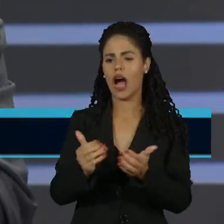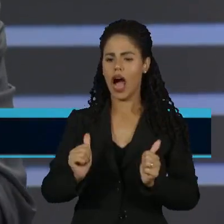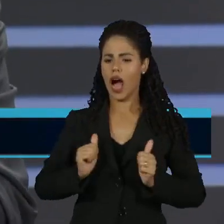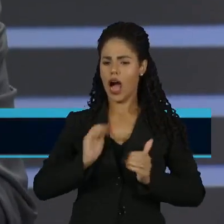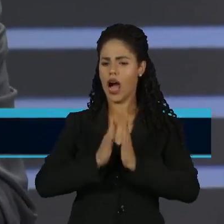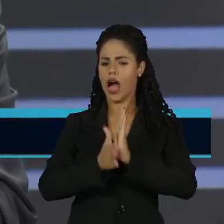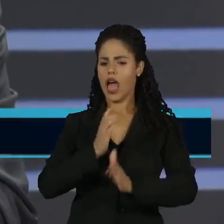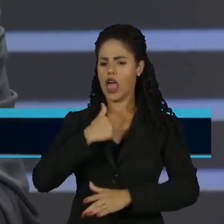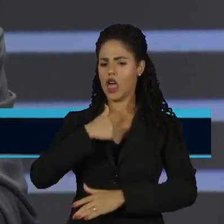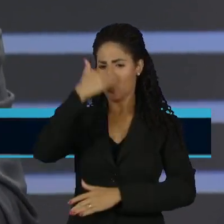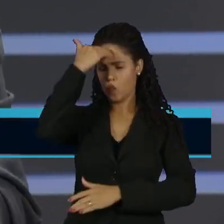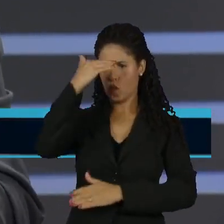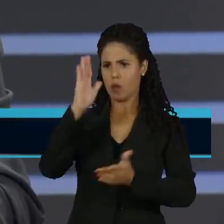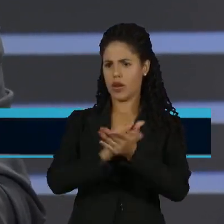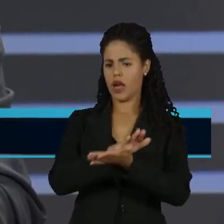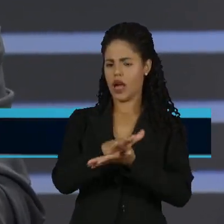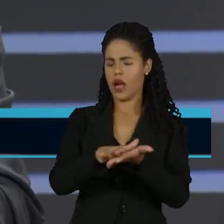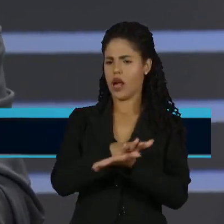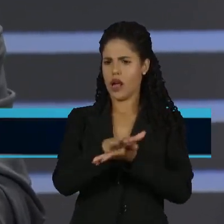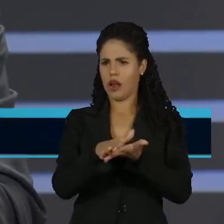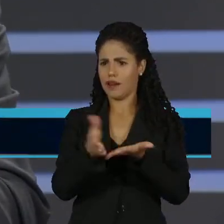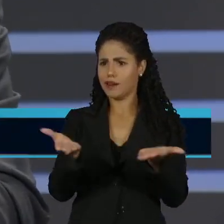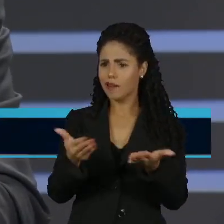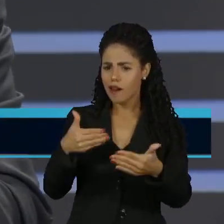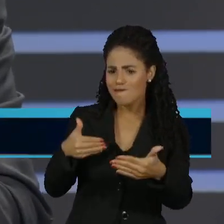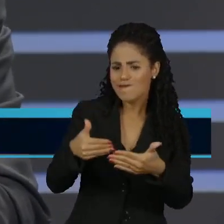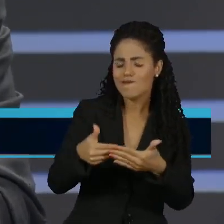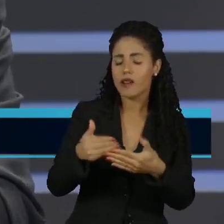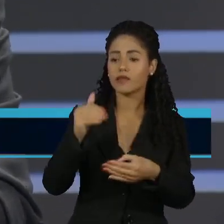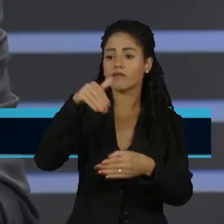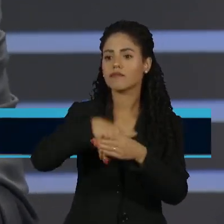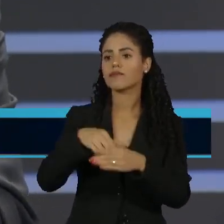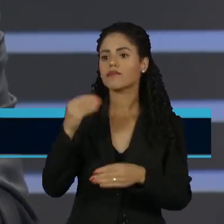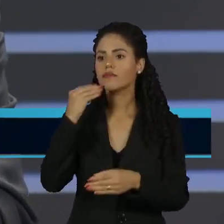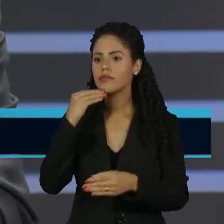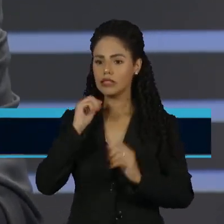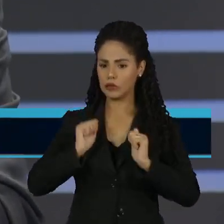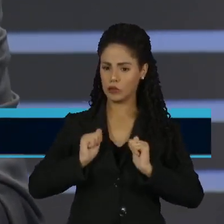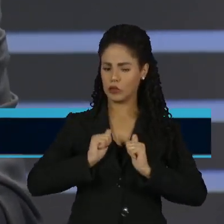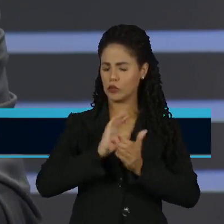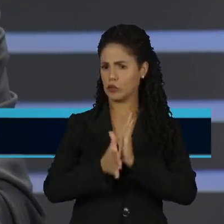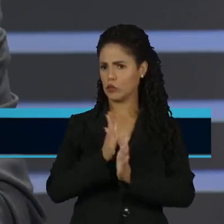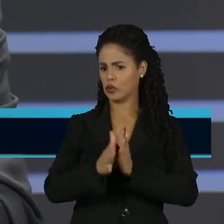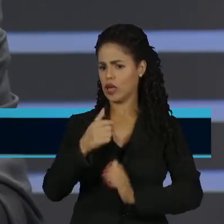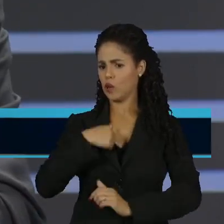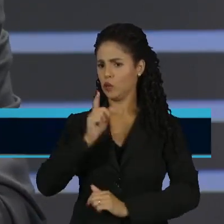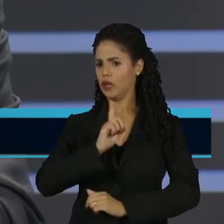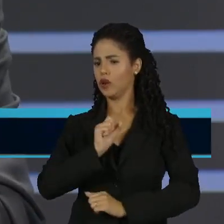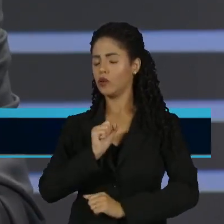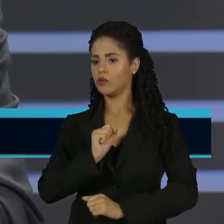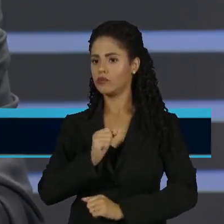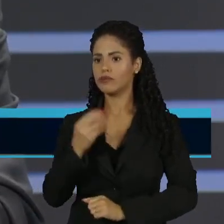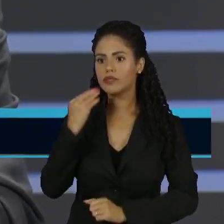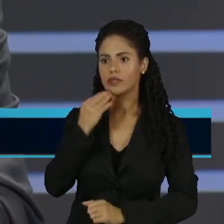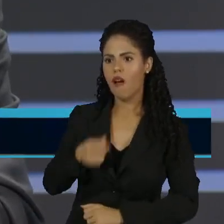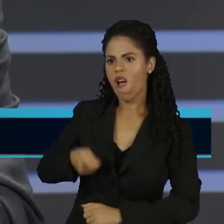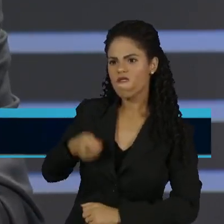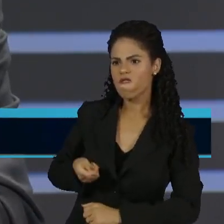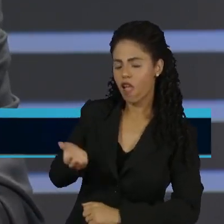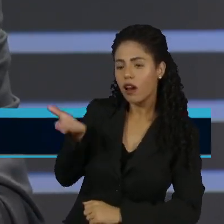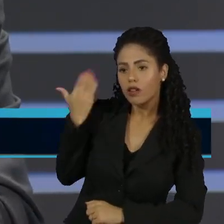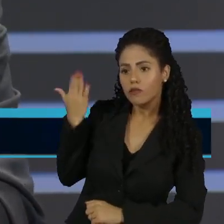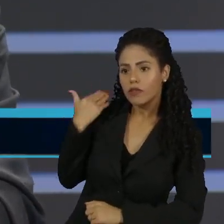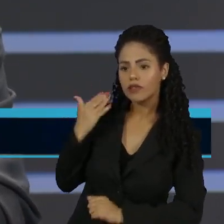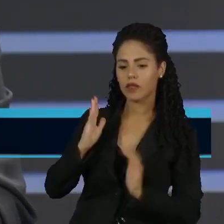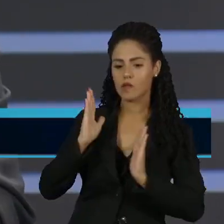eles estão negando, porque o Milley nessa reta final, ele tentou negar algumas posições mais radicais, extremistas que ele adotou ao longo